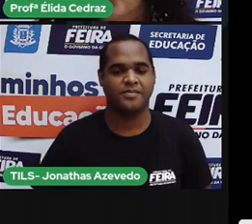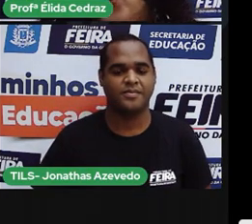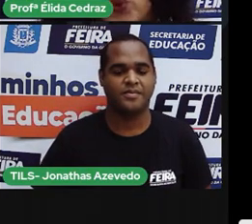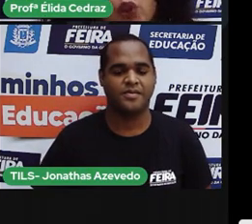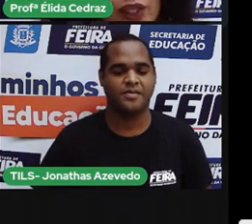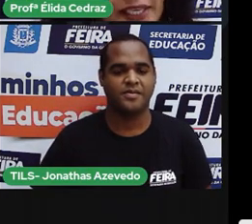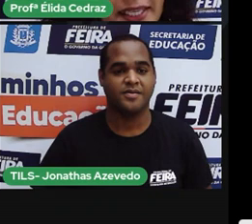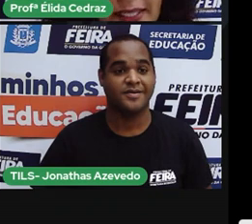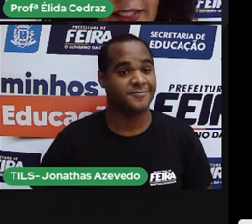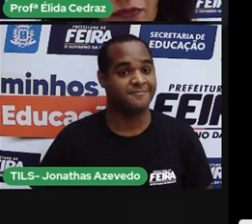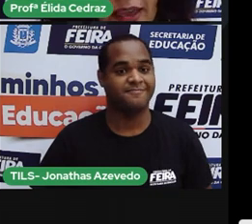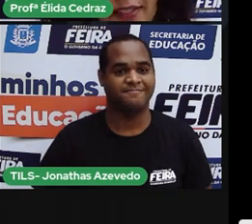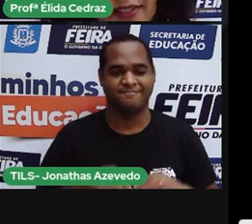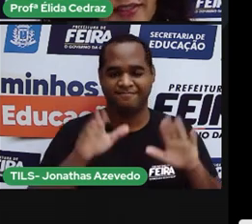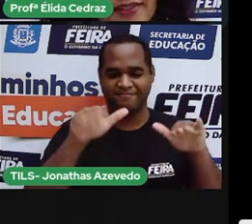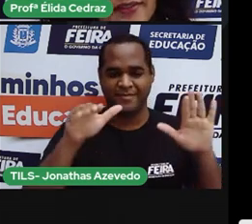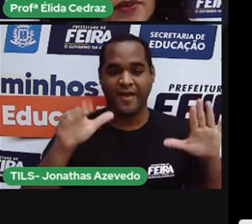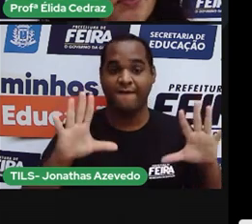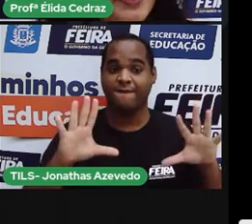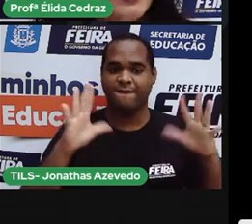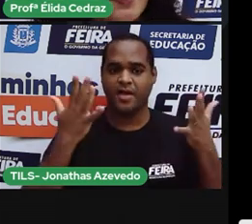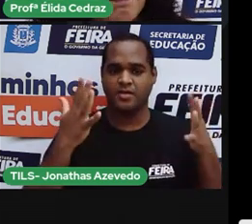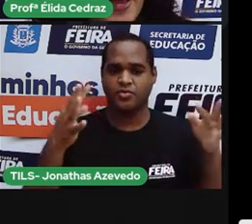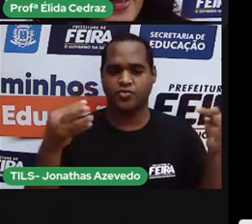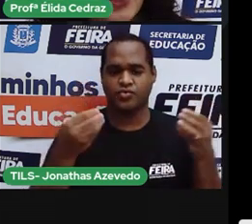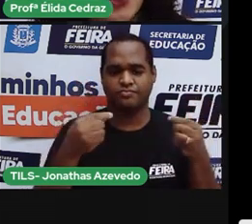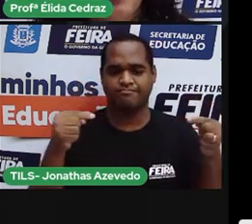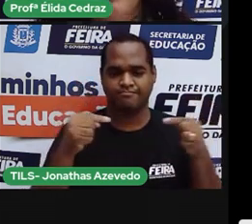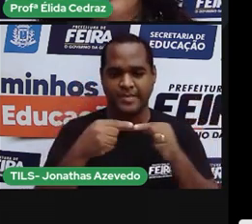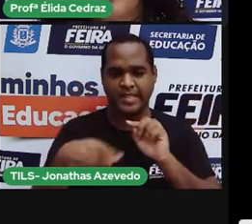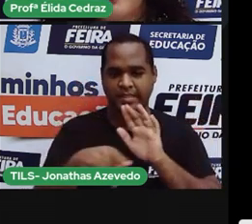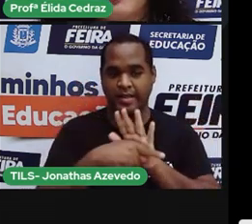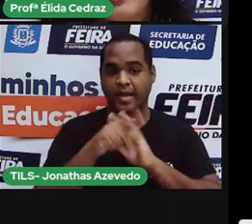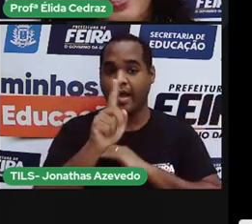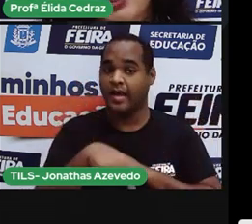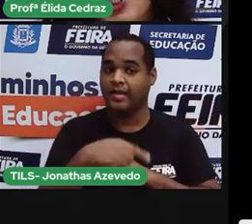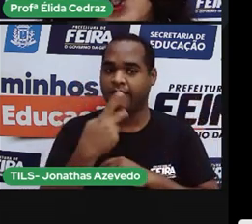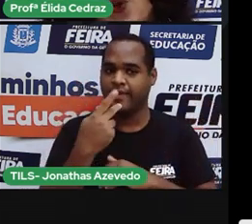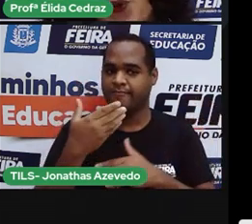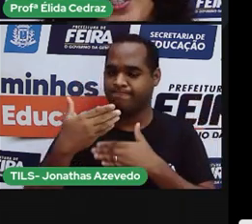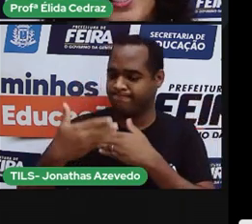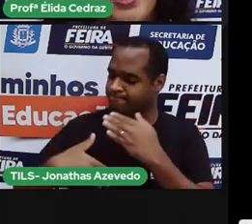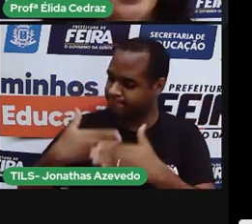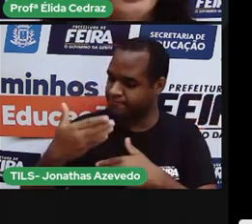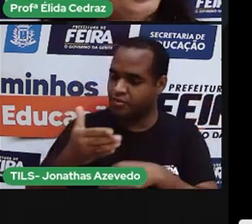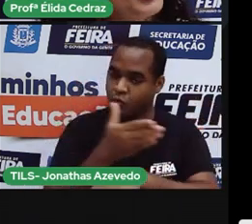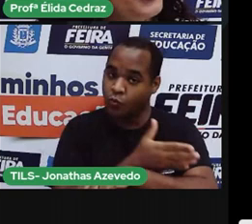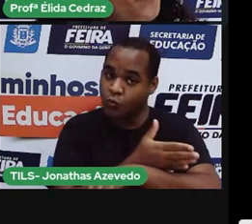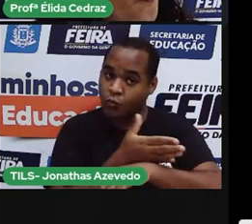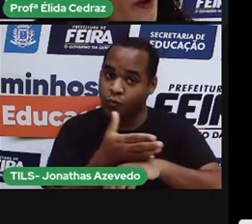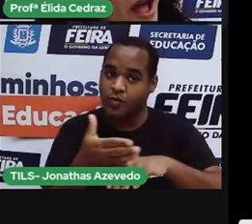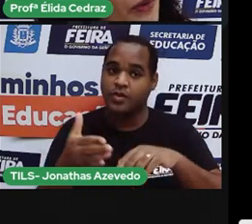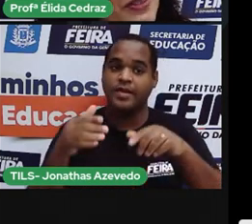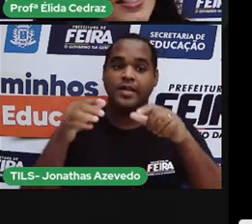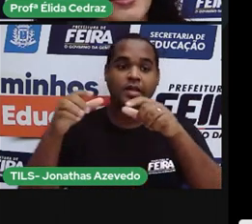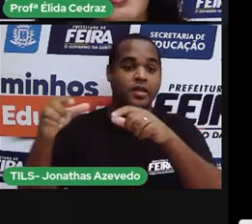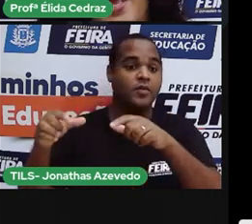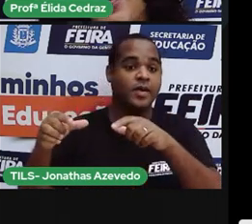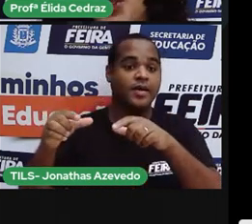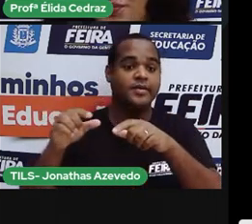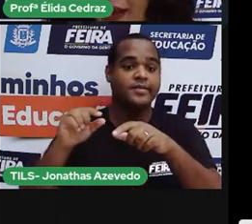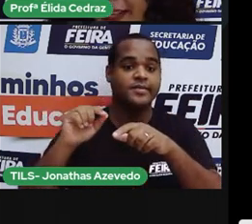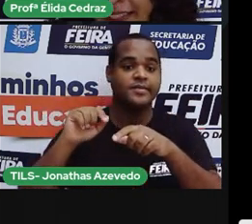Todas essas festas fazem parte das tradições de qual